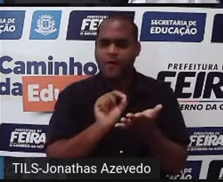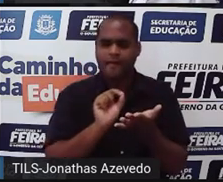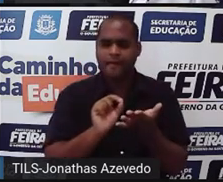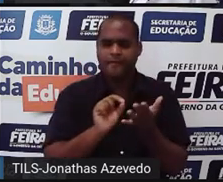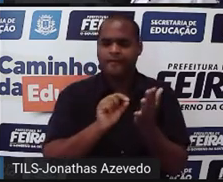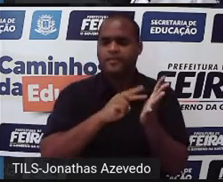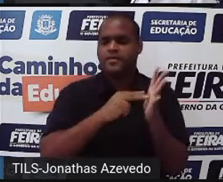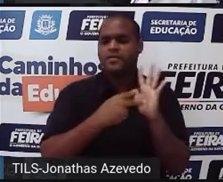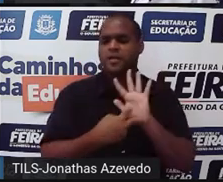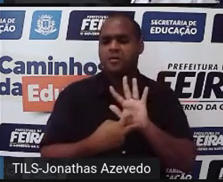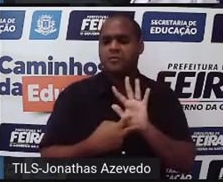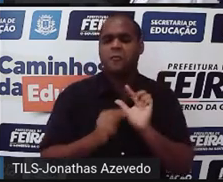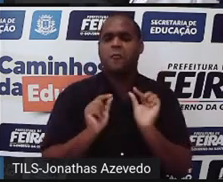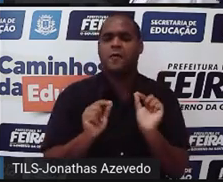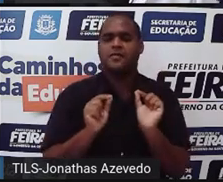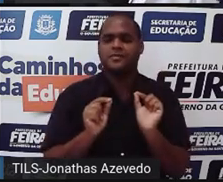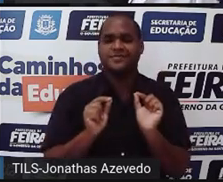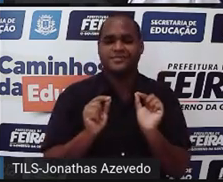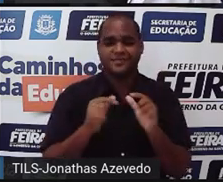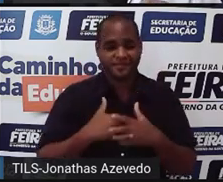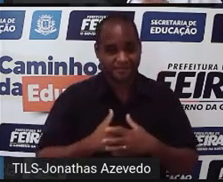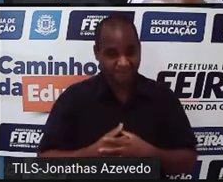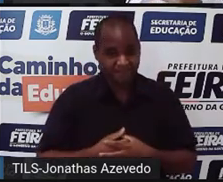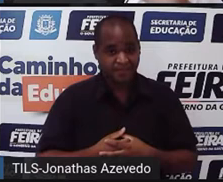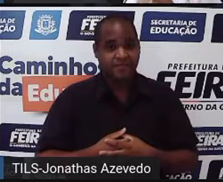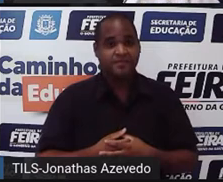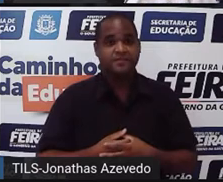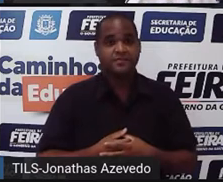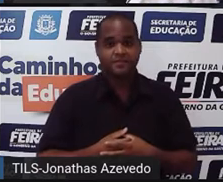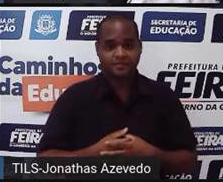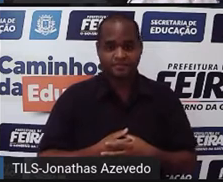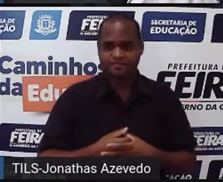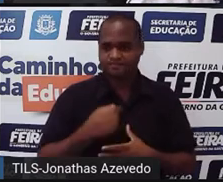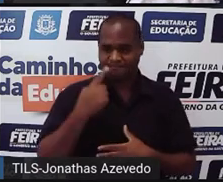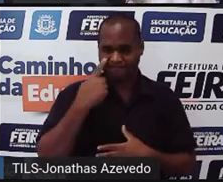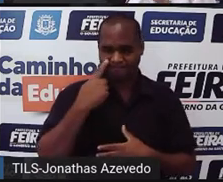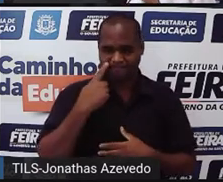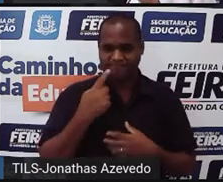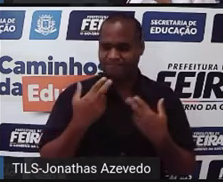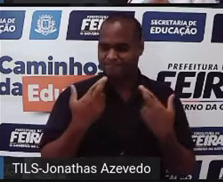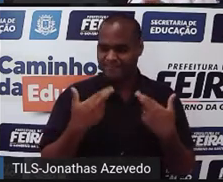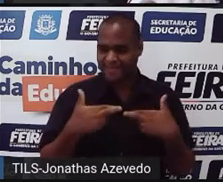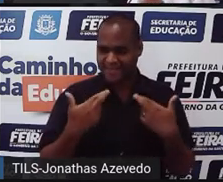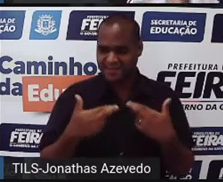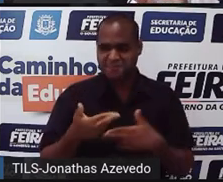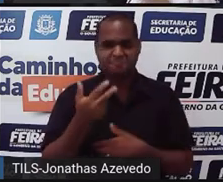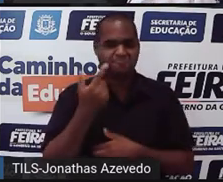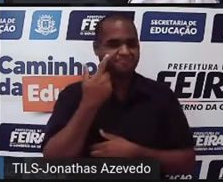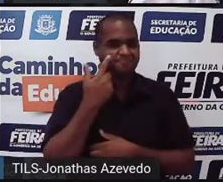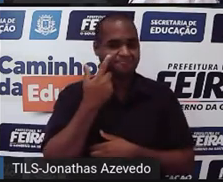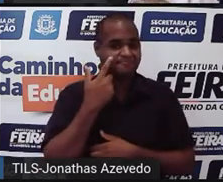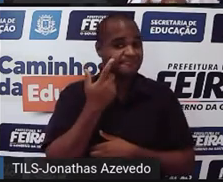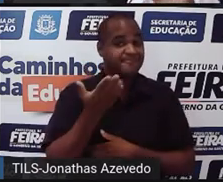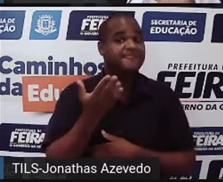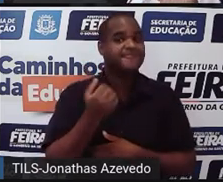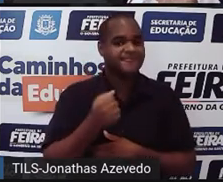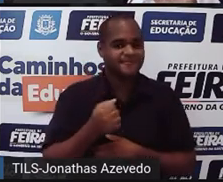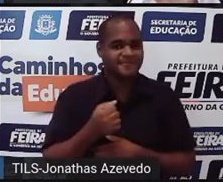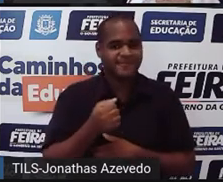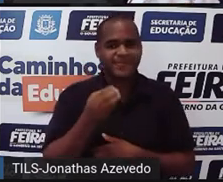Pensou um pouquinho? Bom, vamos fazer então um teste. É isso aí, vamos testar